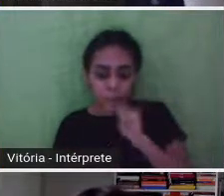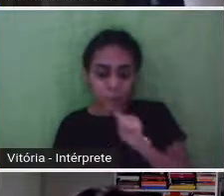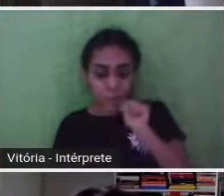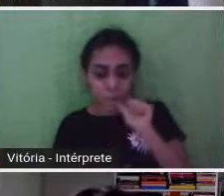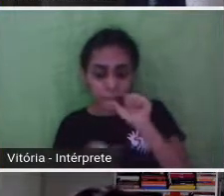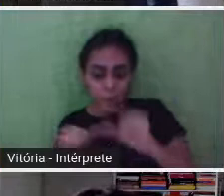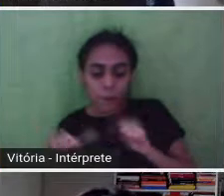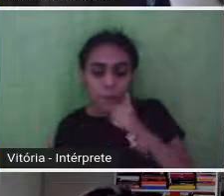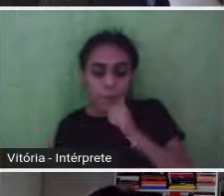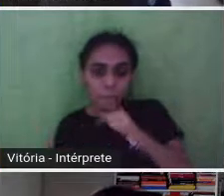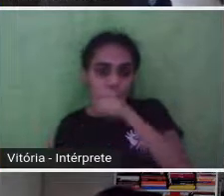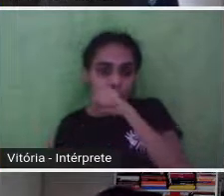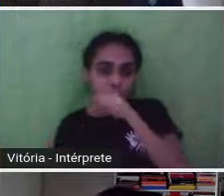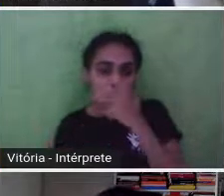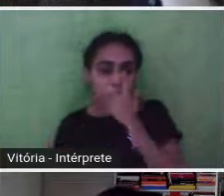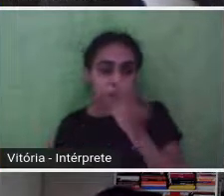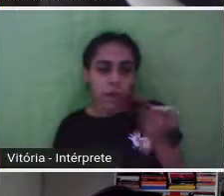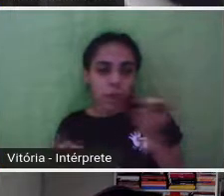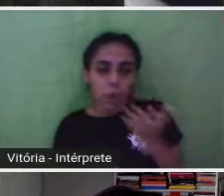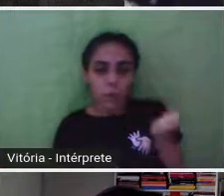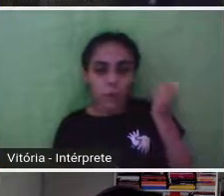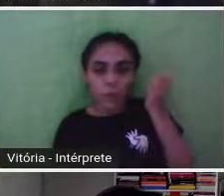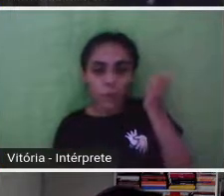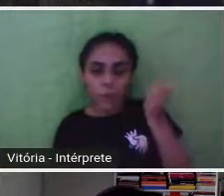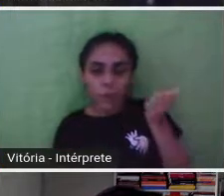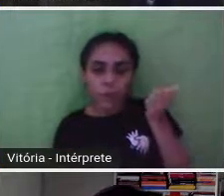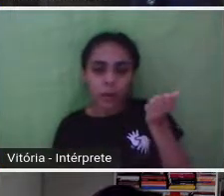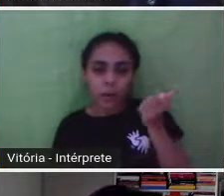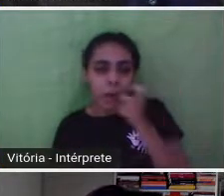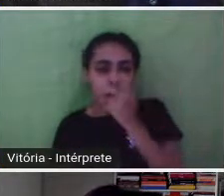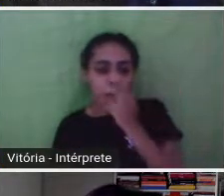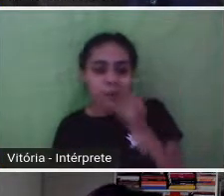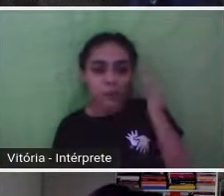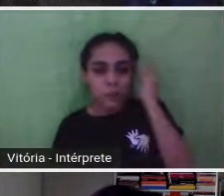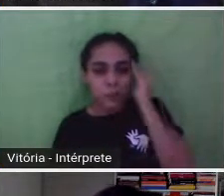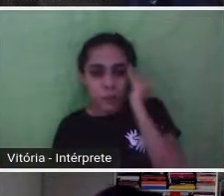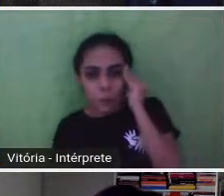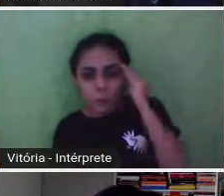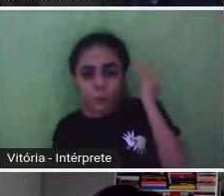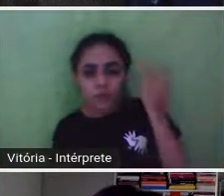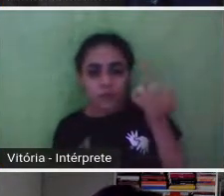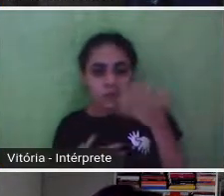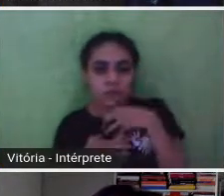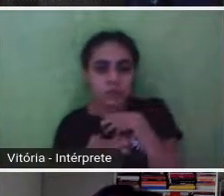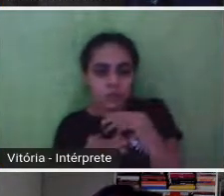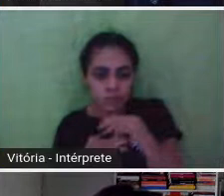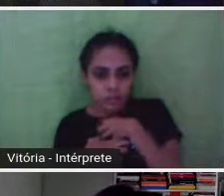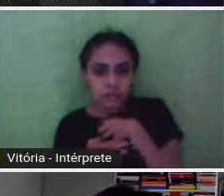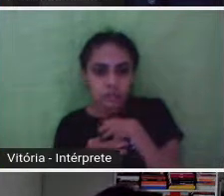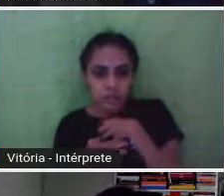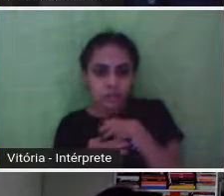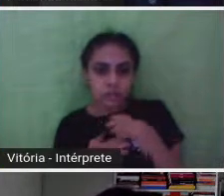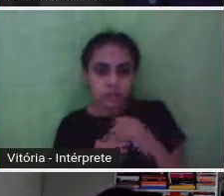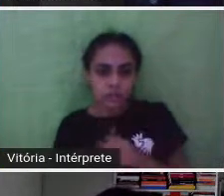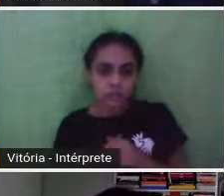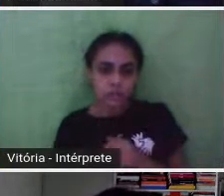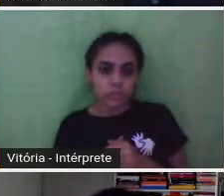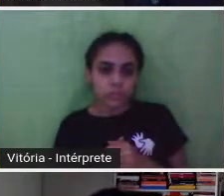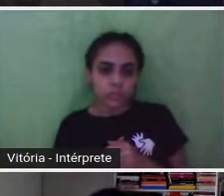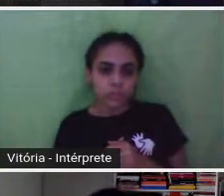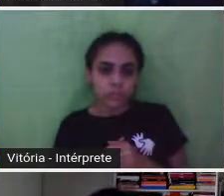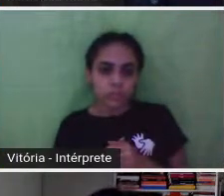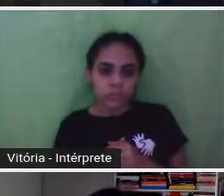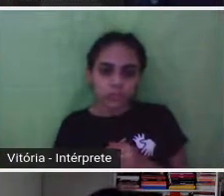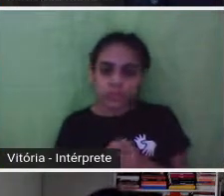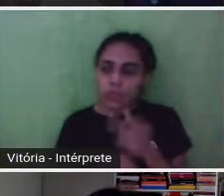Você nunca... Nunca... Não está na altura daquele alecrim dourado que você gerou, né? É culpa essa